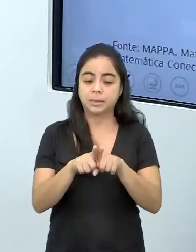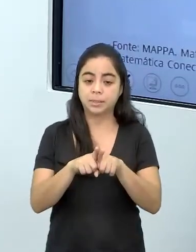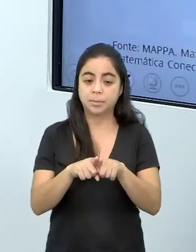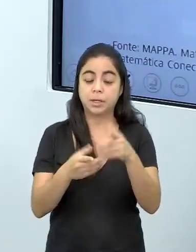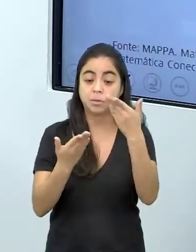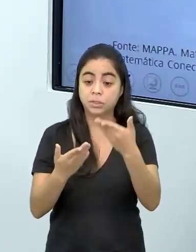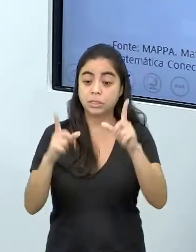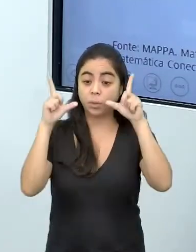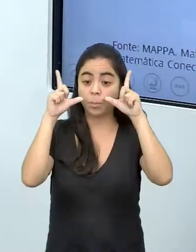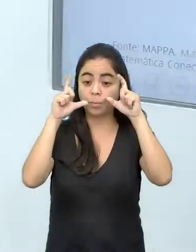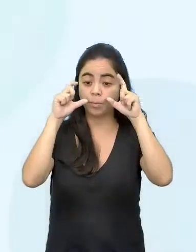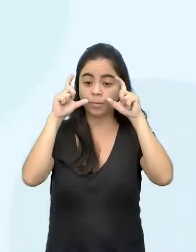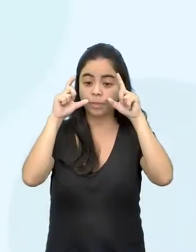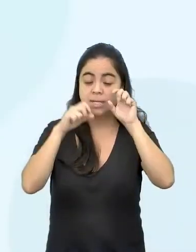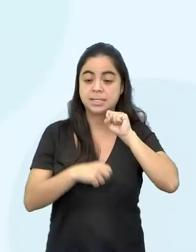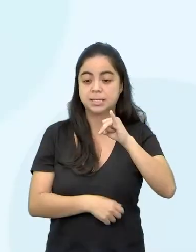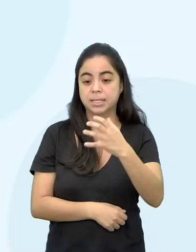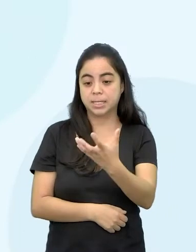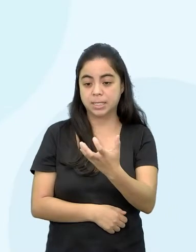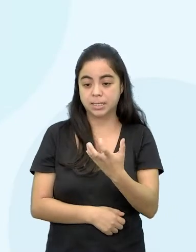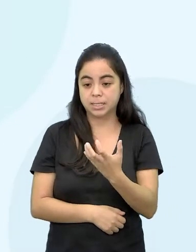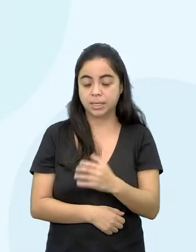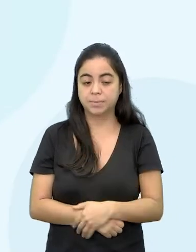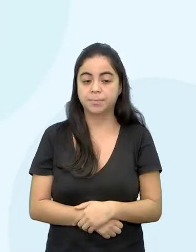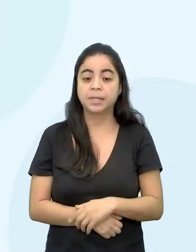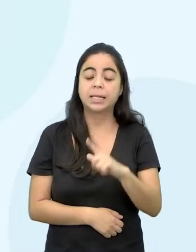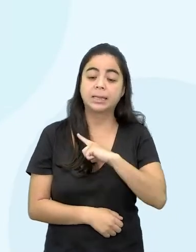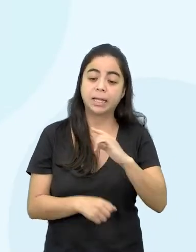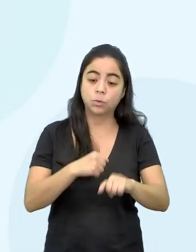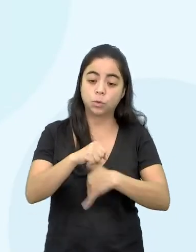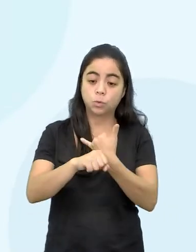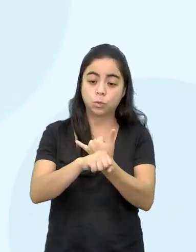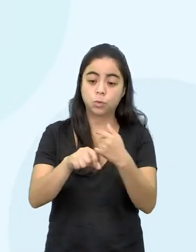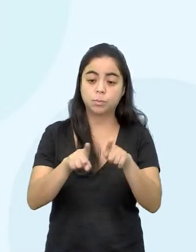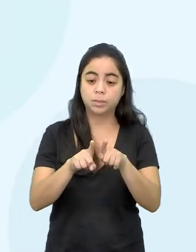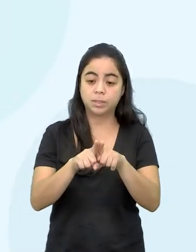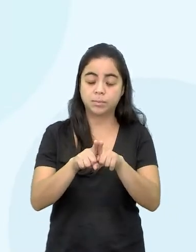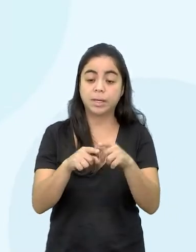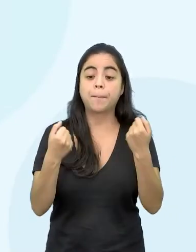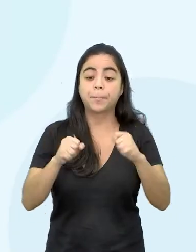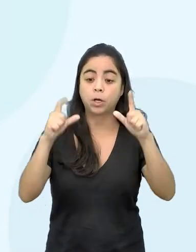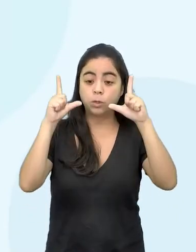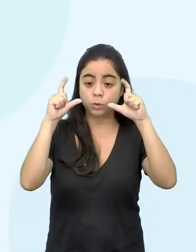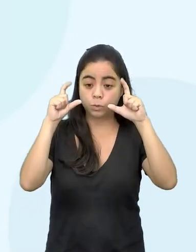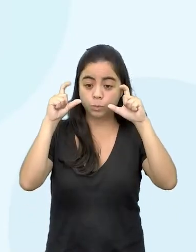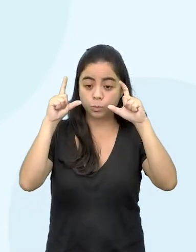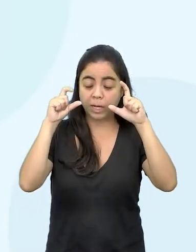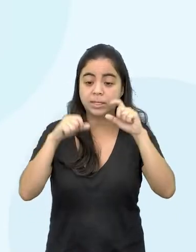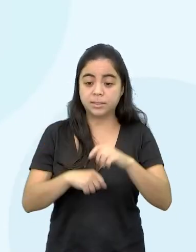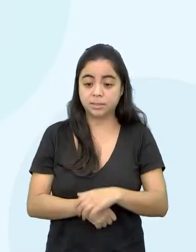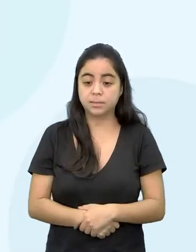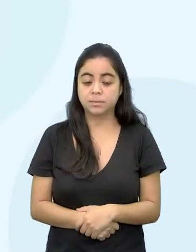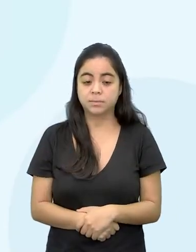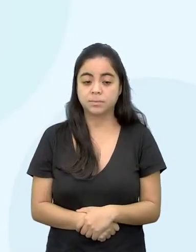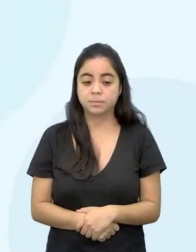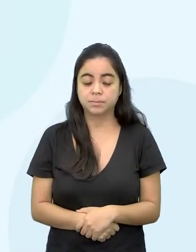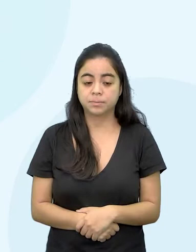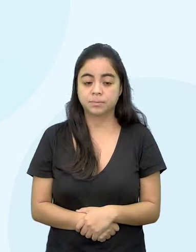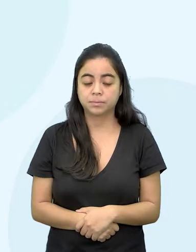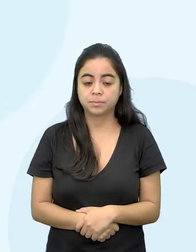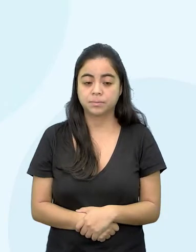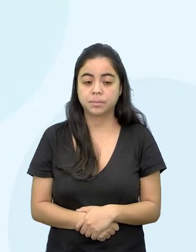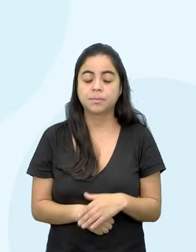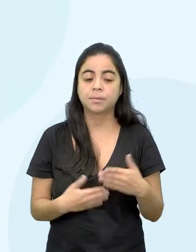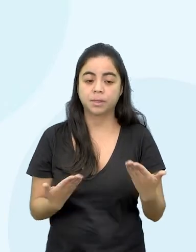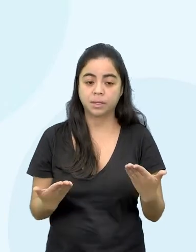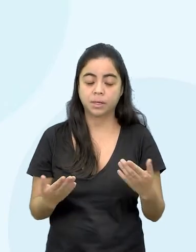vocês tirarem um print, se vocês quiserem, como tá no YouTube. Pode tirar, vou até tirar aqui a... Passar a borracha. E aí